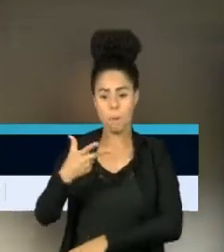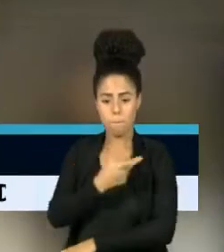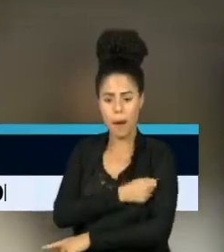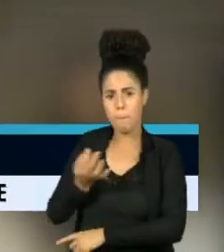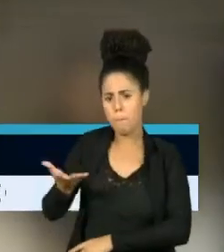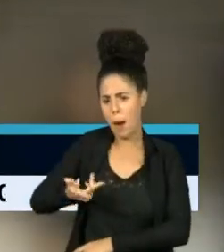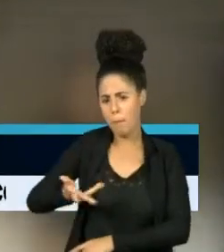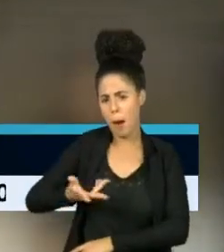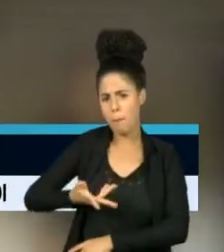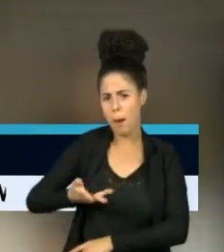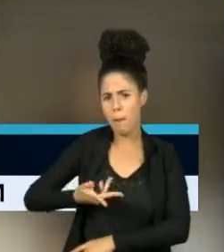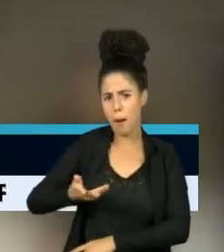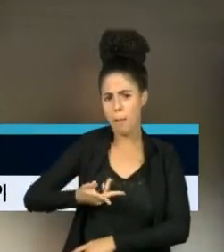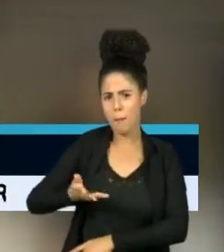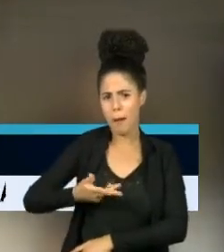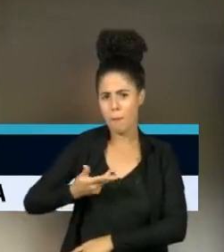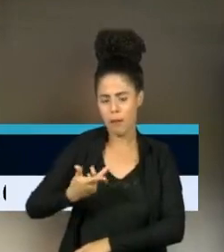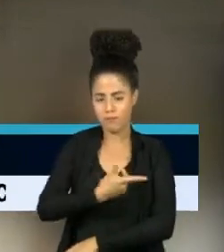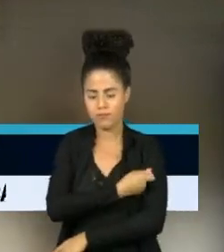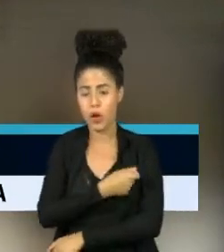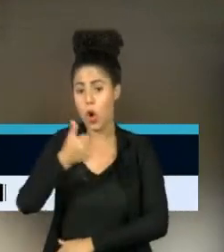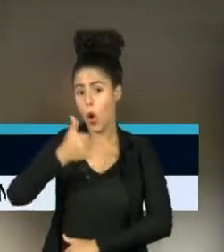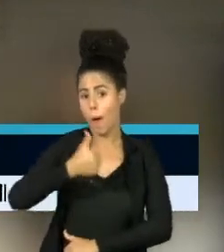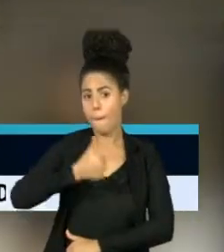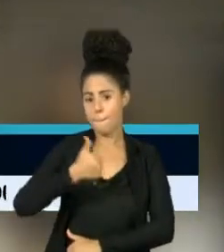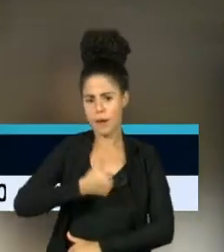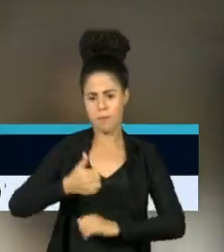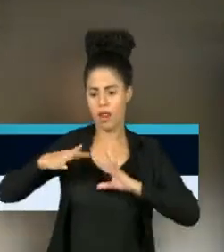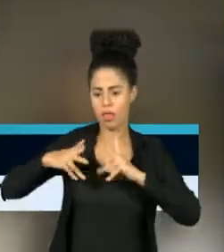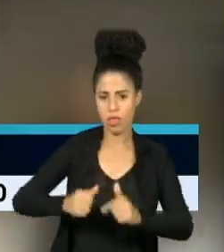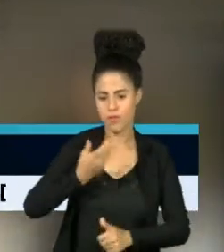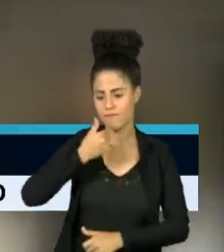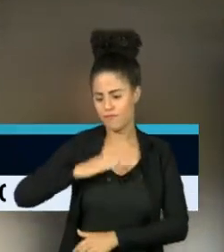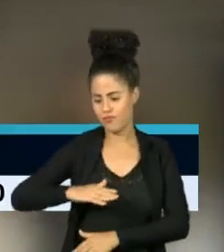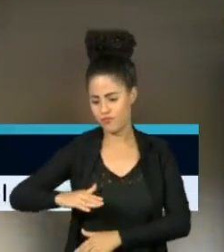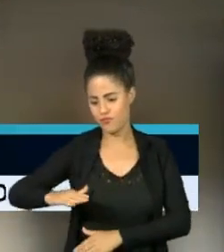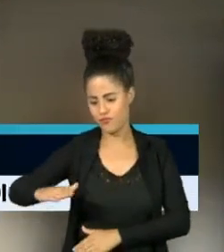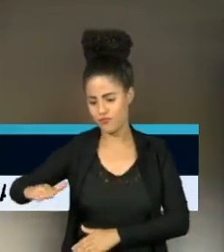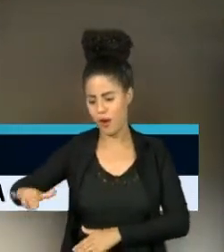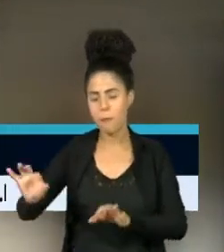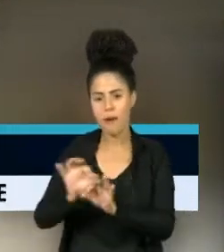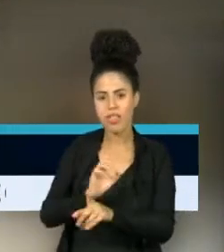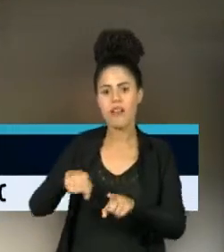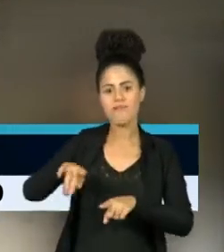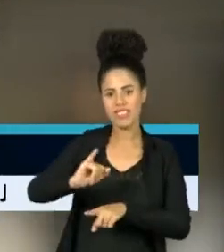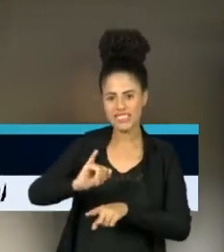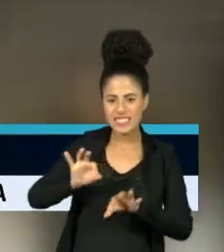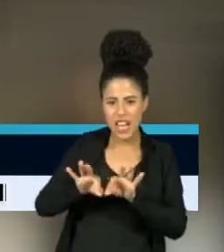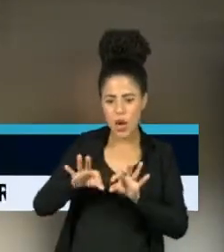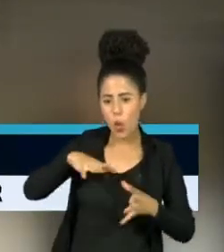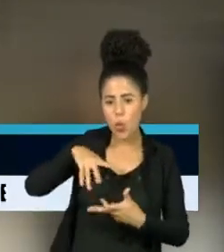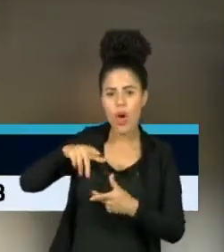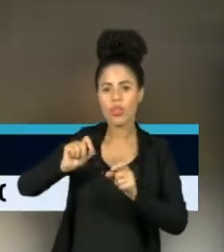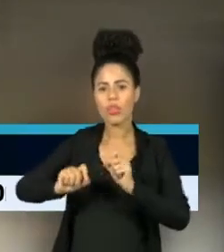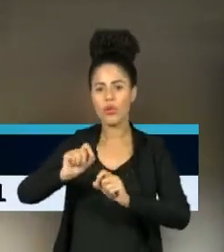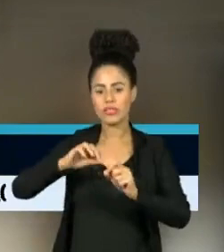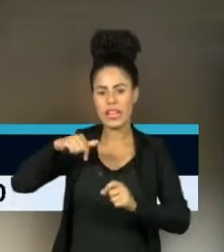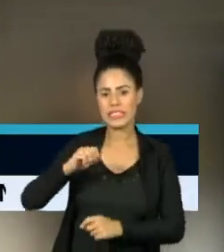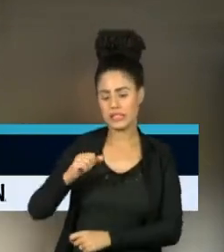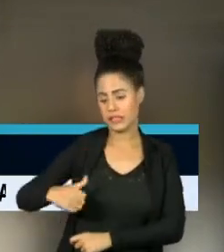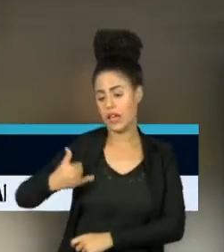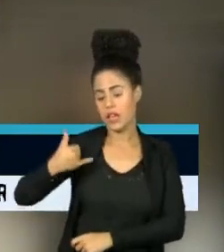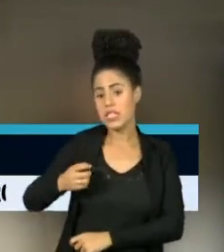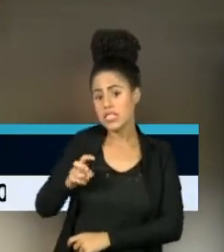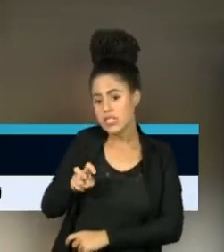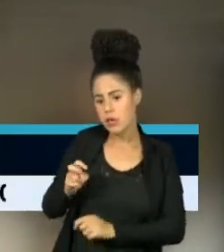rapidamente, com a primeira dose, toda a quantidade de crianças que compõem este universo de 5 a 11